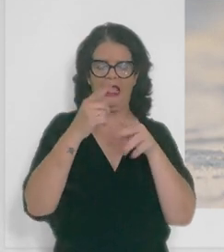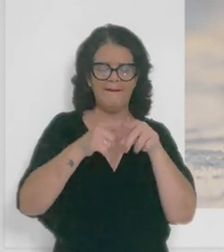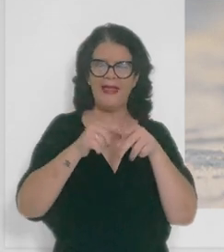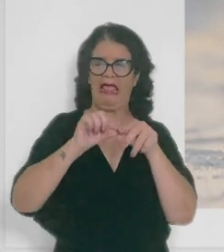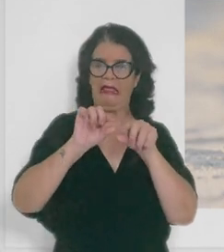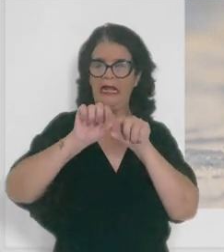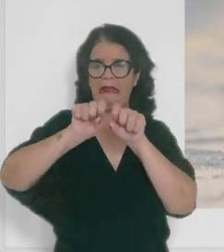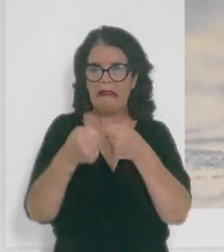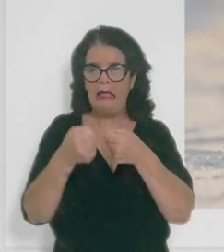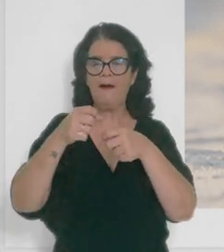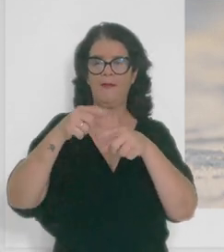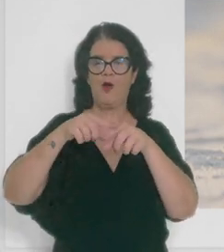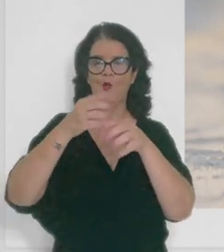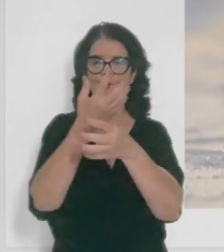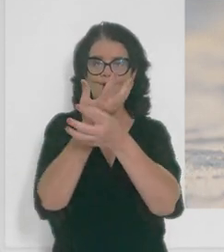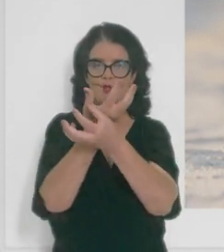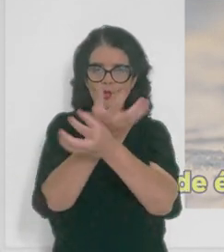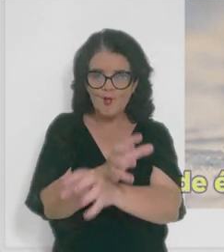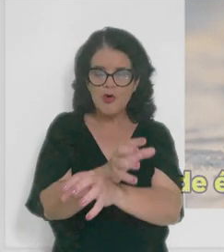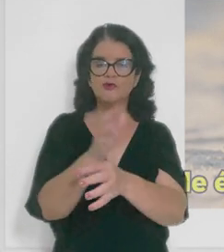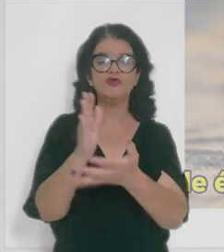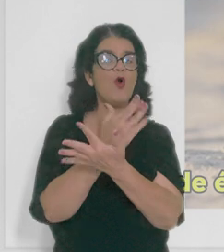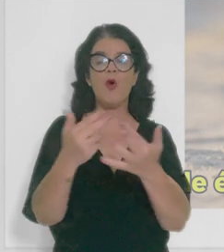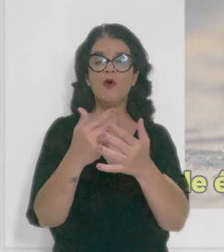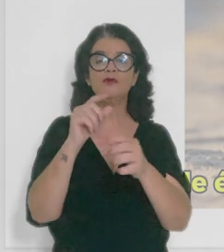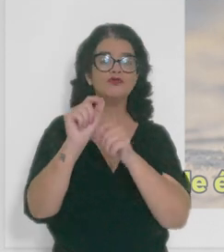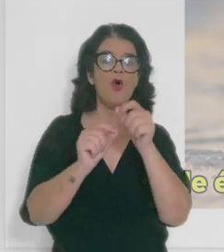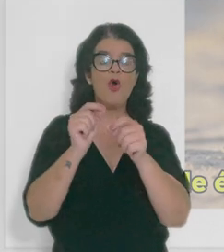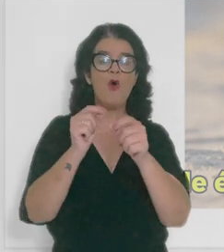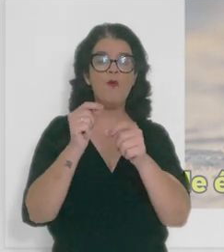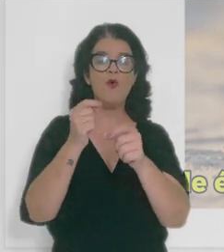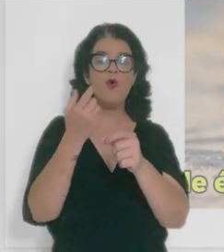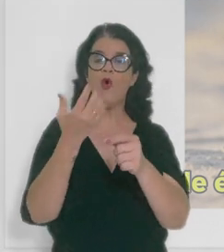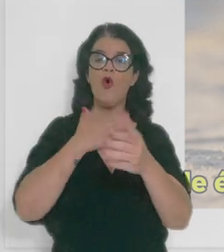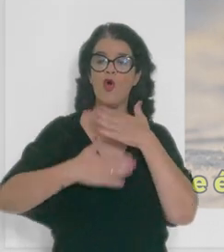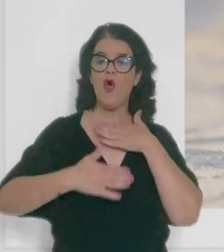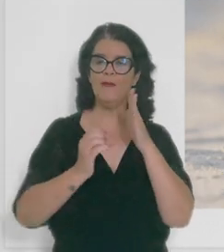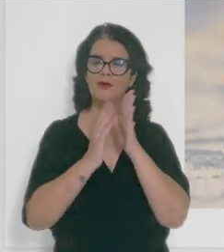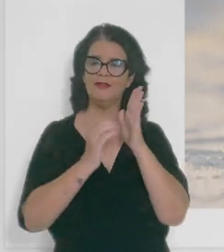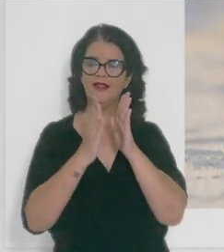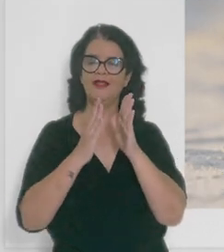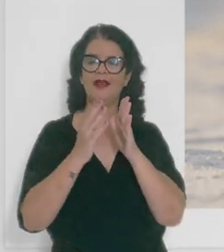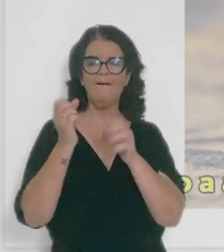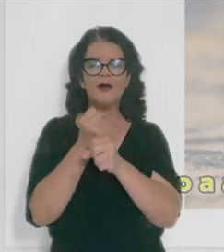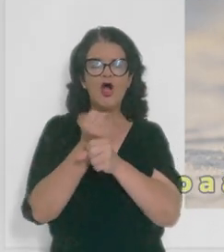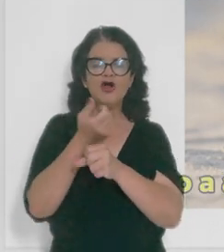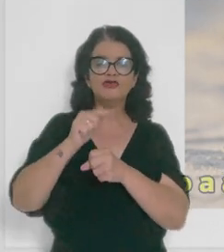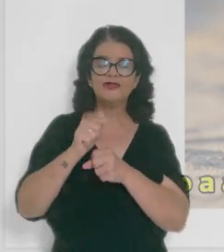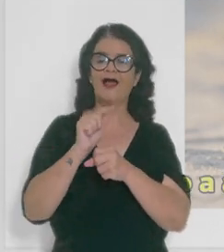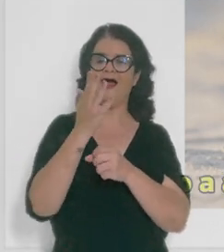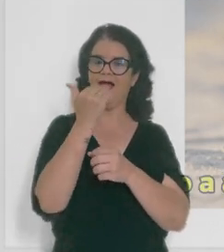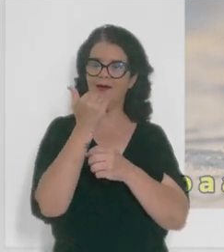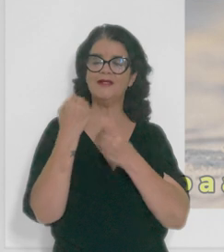a pele, quebra osso, alguma coisa, né? De onde é que o nosso corpo retira os materiais para reconstruir tudo isso? Então, a